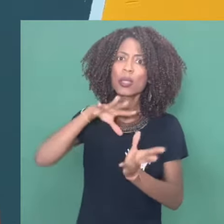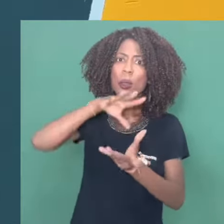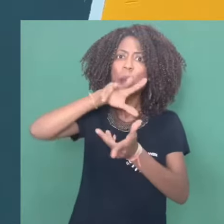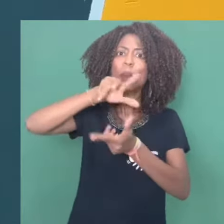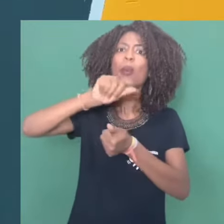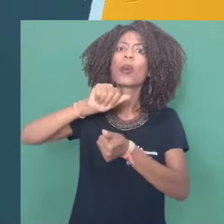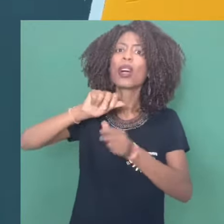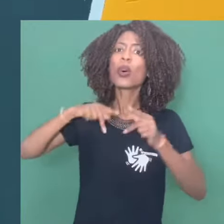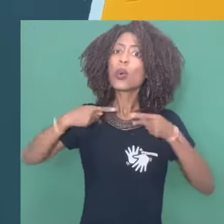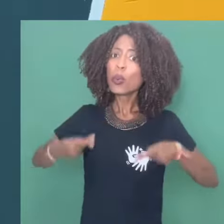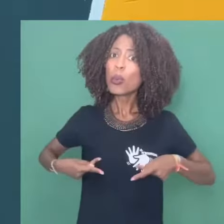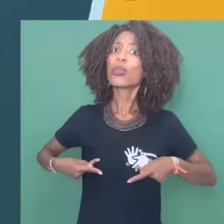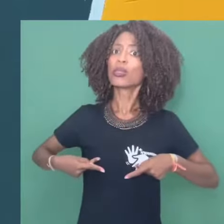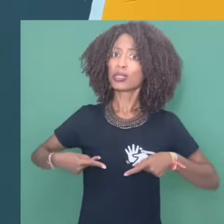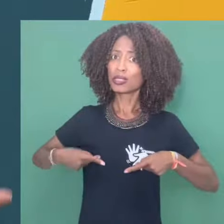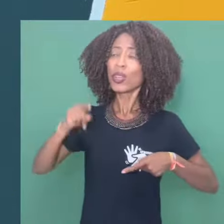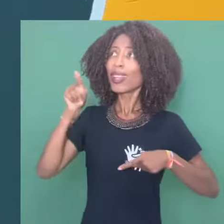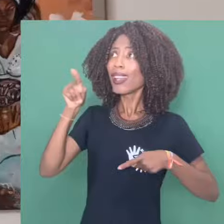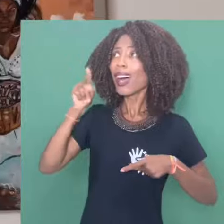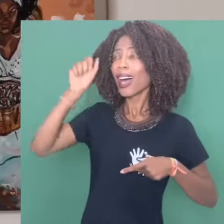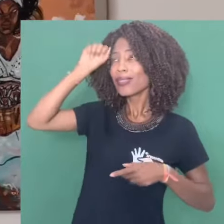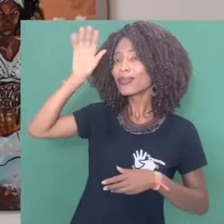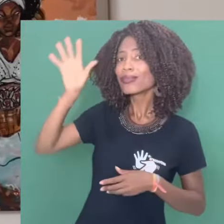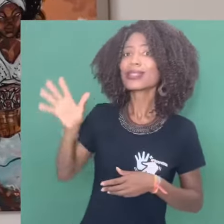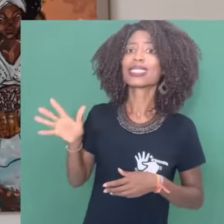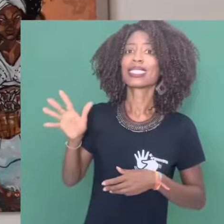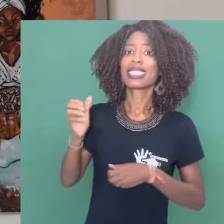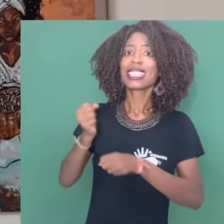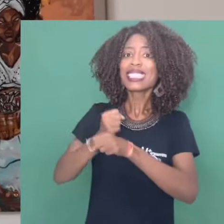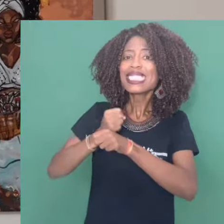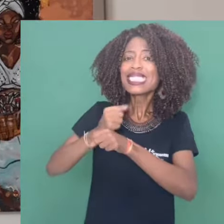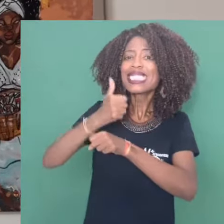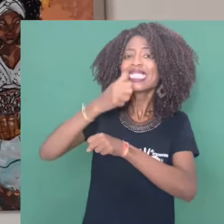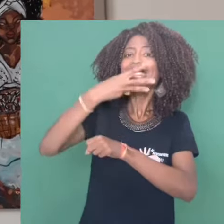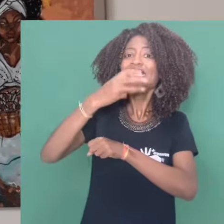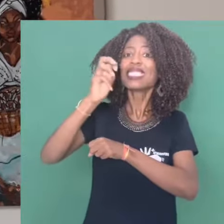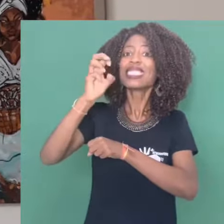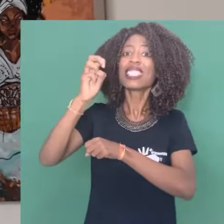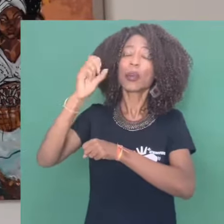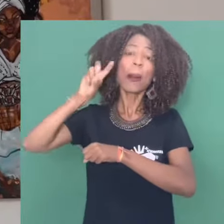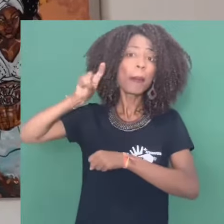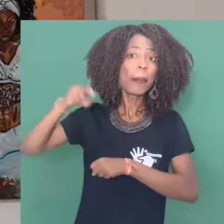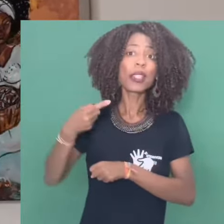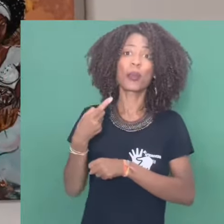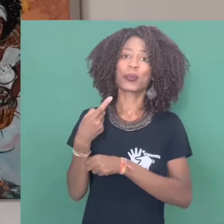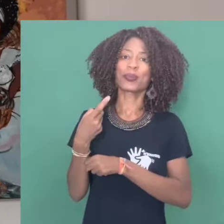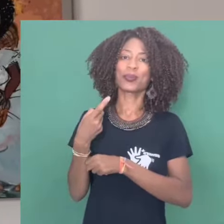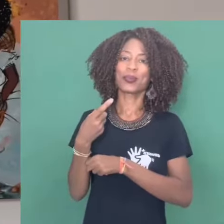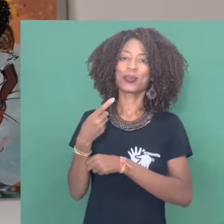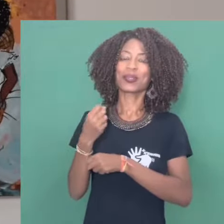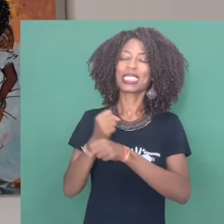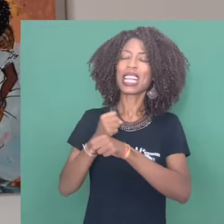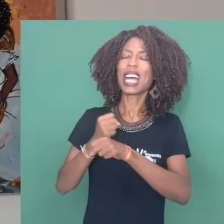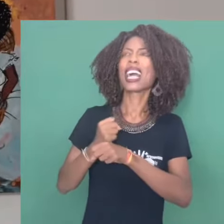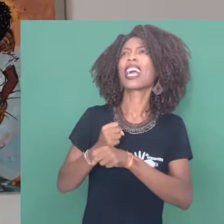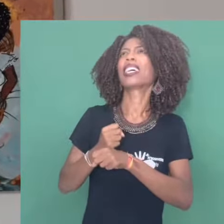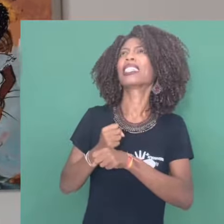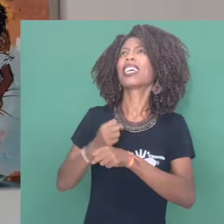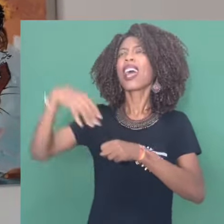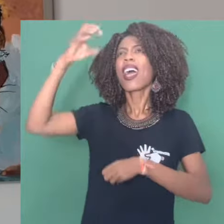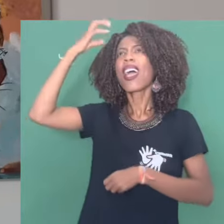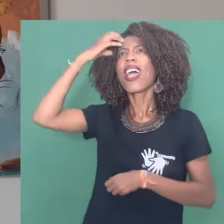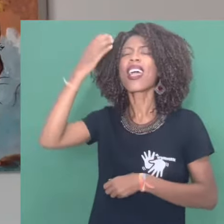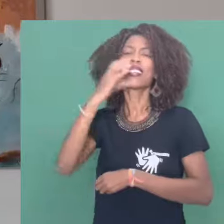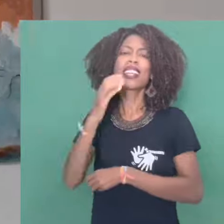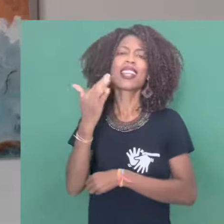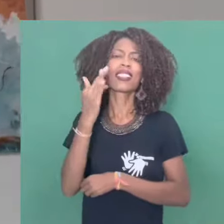que os primeiros humanos nasceram em África, surgiram em África há cerca de 350 mil anos, que os primeiros reinos, as primeiras civilizações, a ciência, a